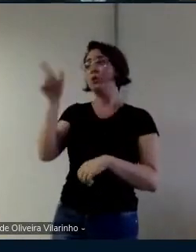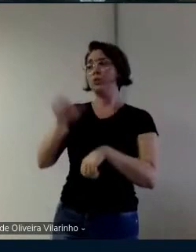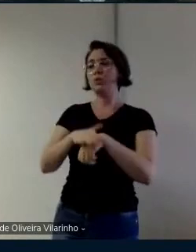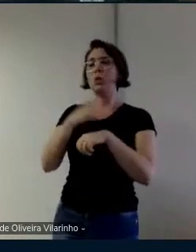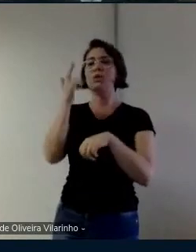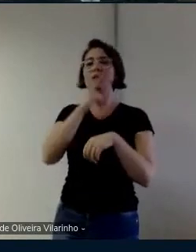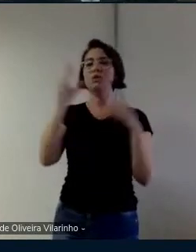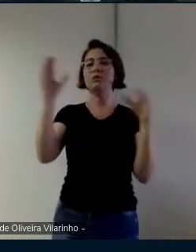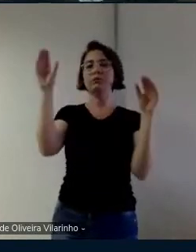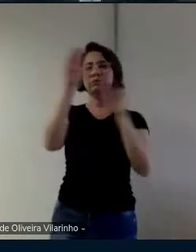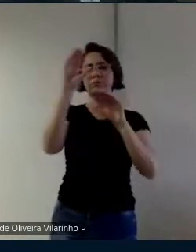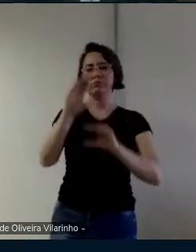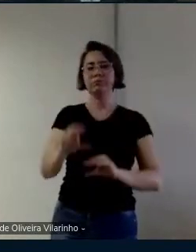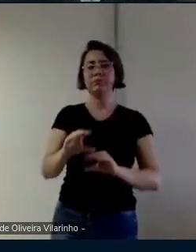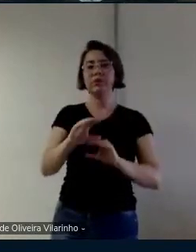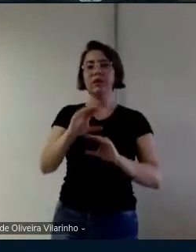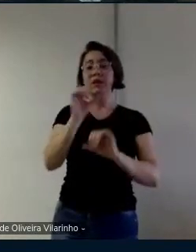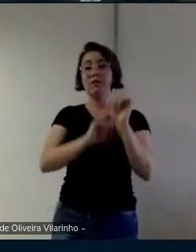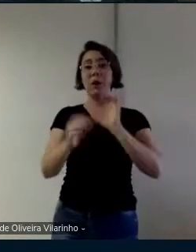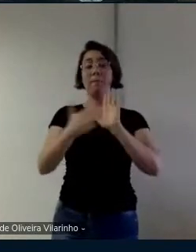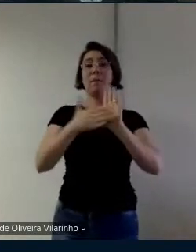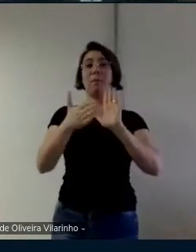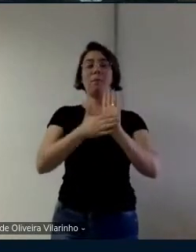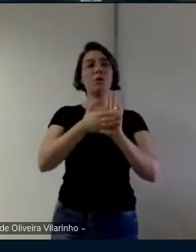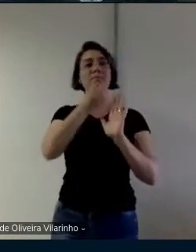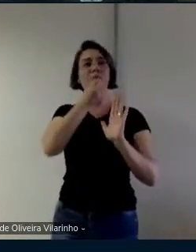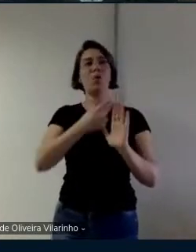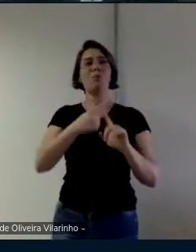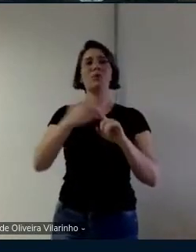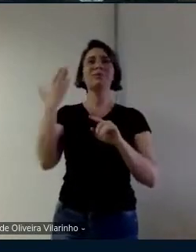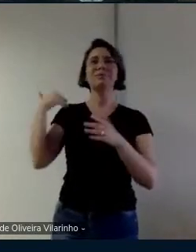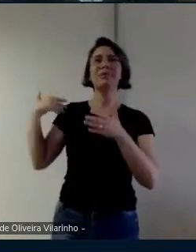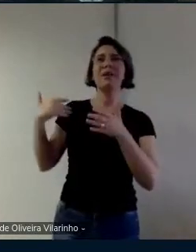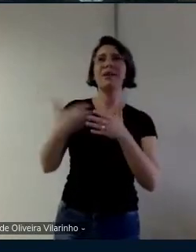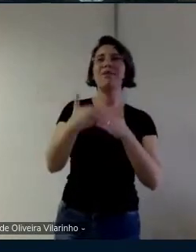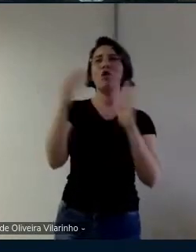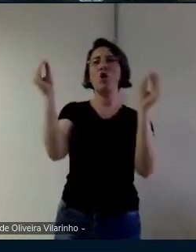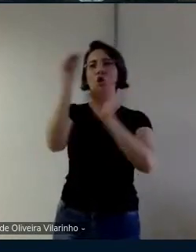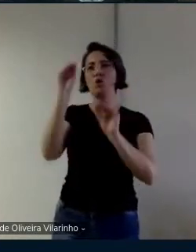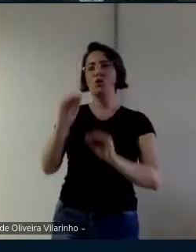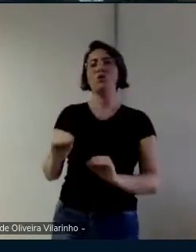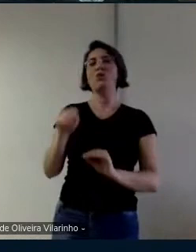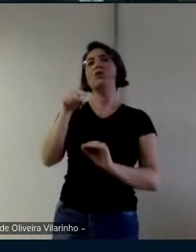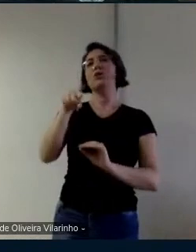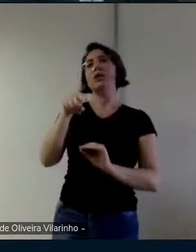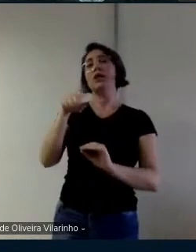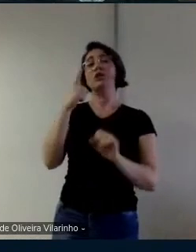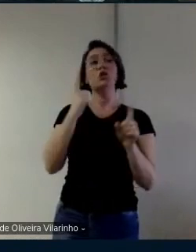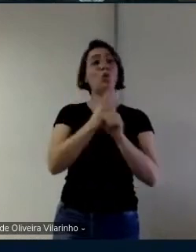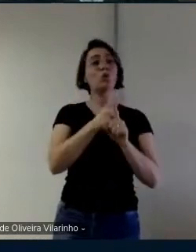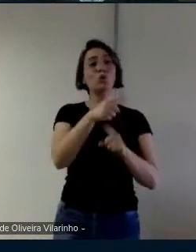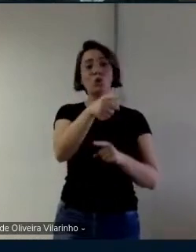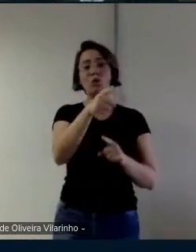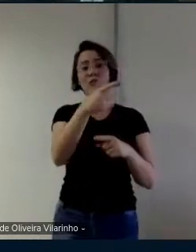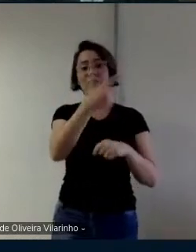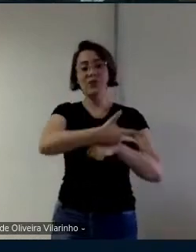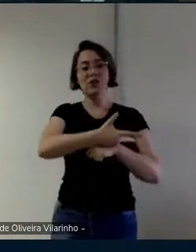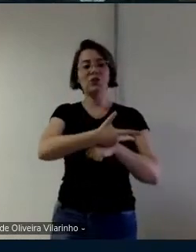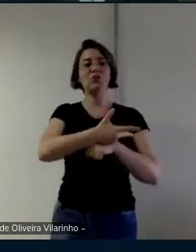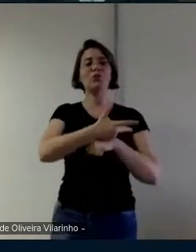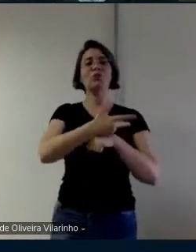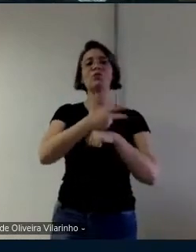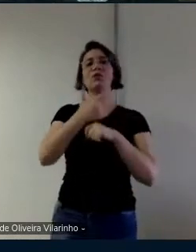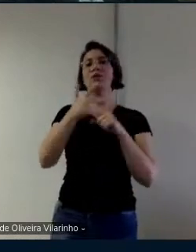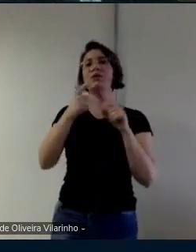proposta a partir disso foi até muito interessante porque enquanto ela construía a gente achou um vídeo que fazia a mesma